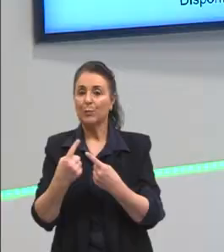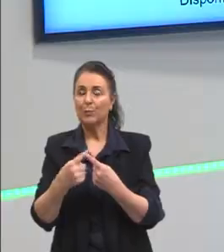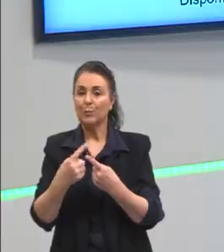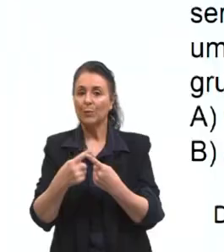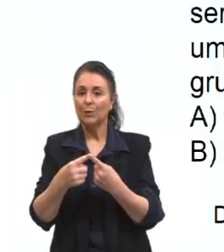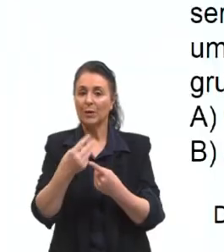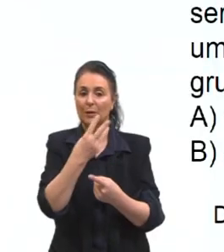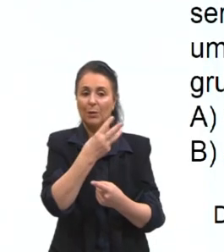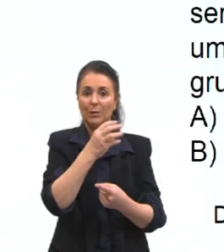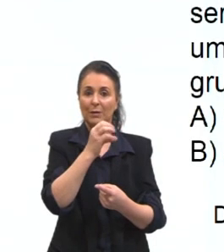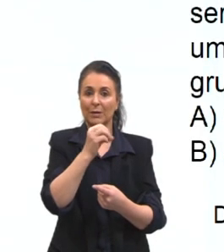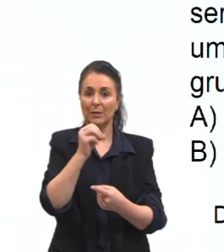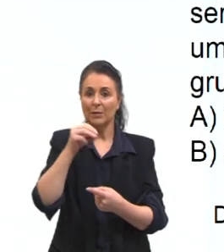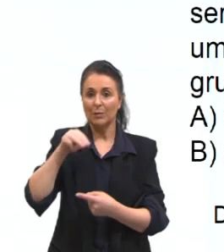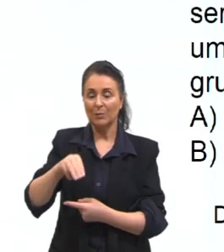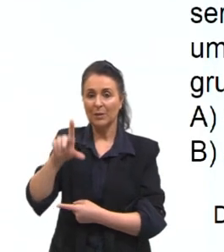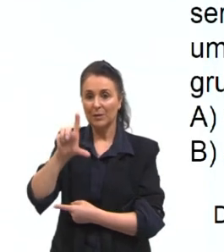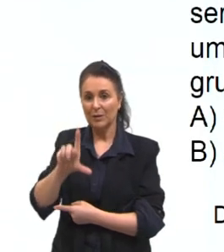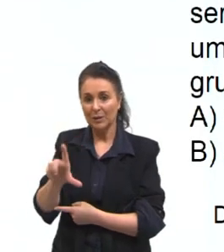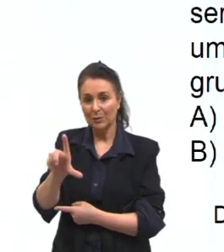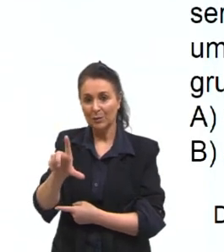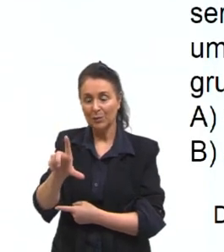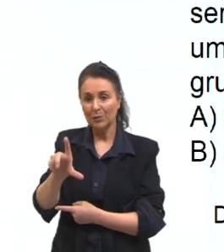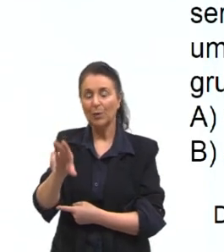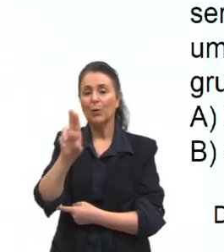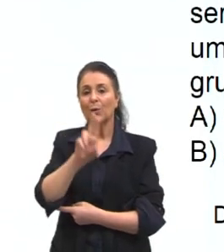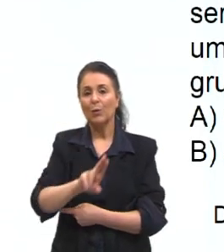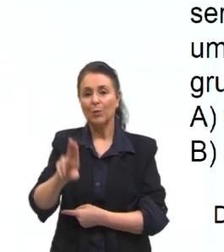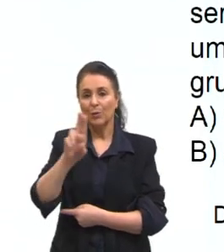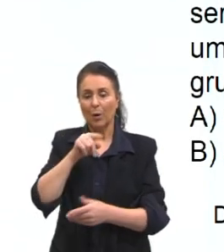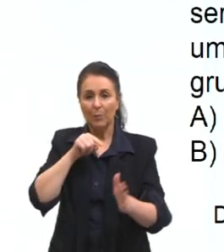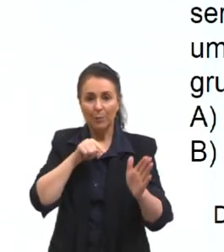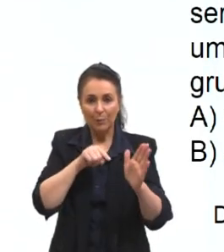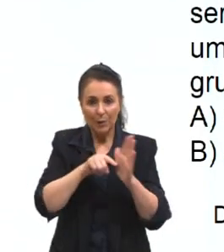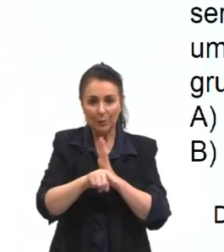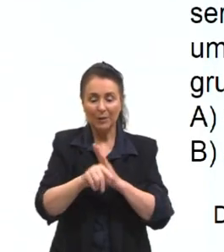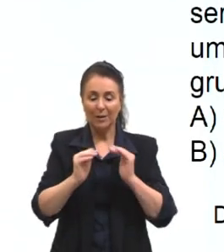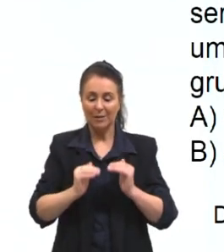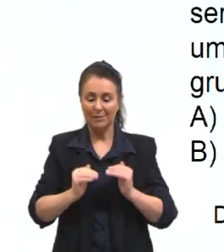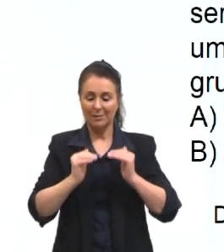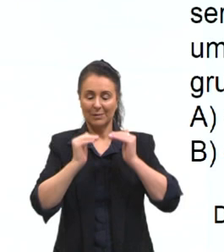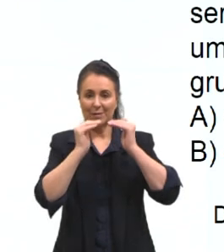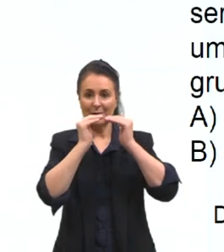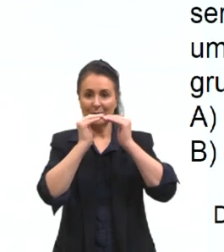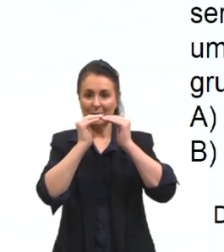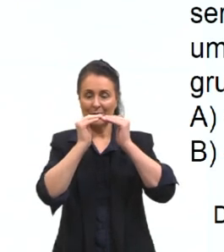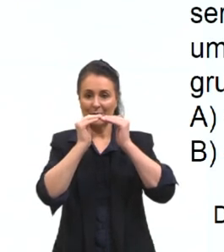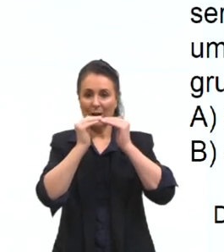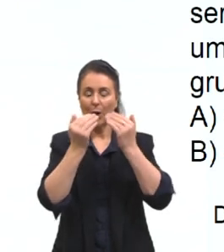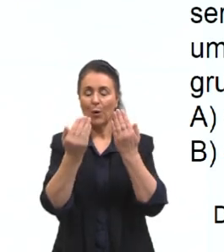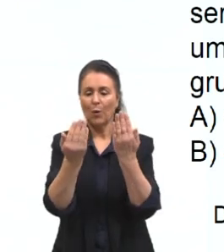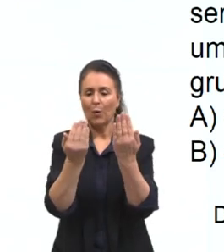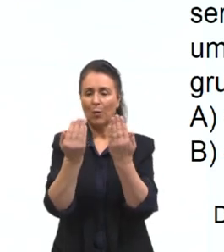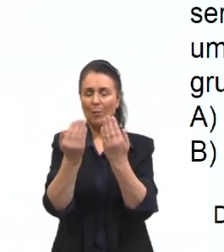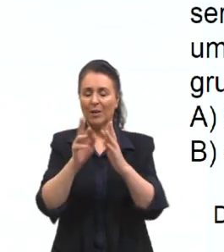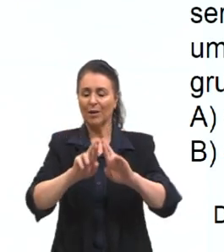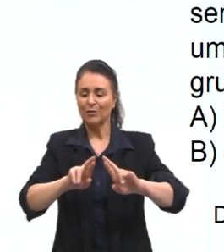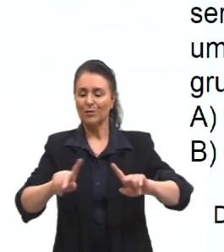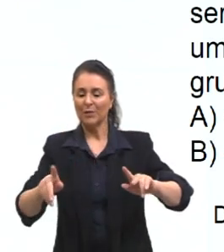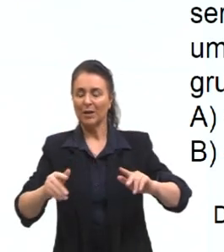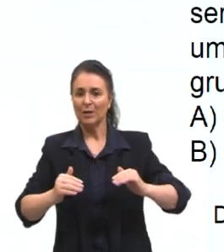mililitros. Utilizamos, então, a questão dessas grandezas, né? Comparar diferentes